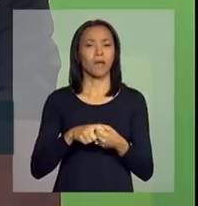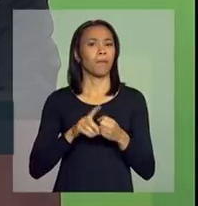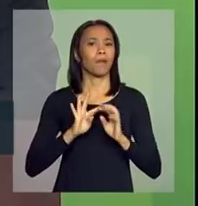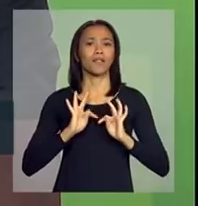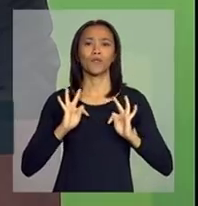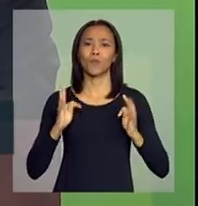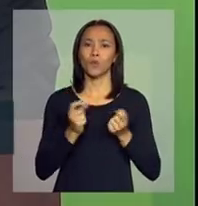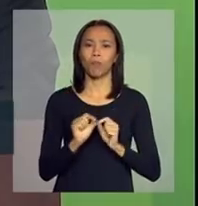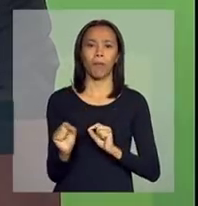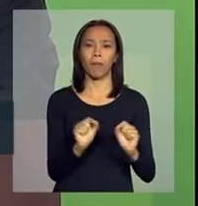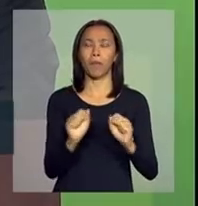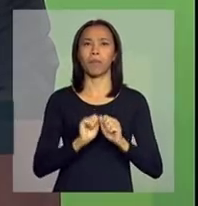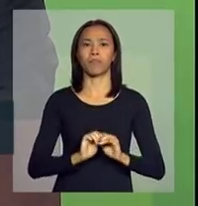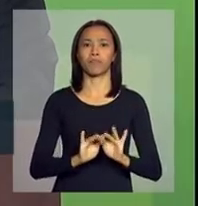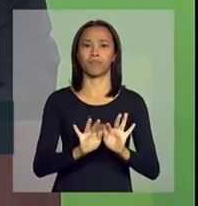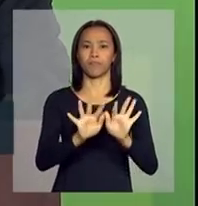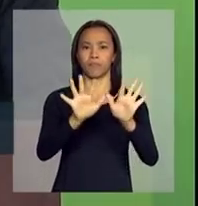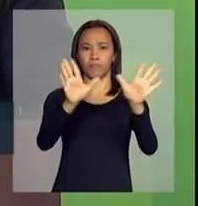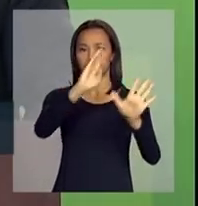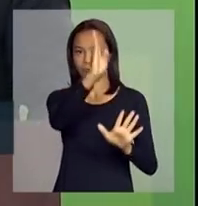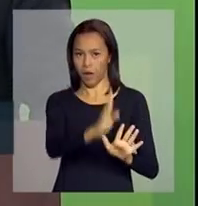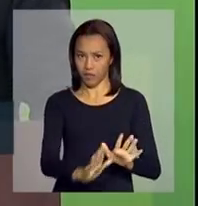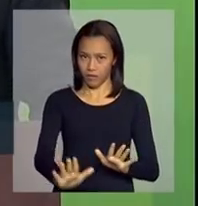todos os rincões do Brasil.